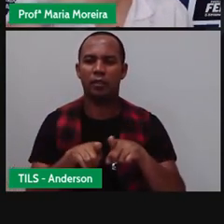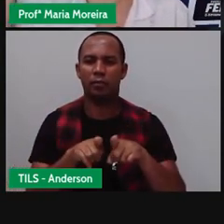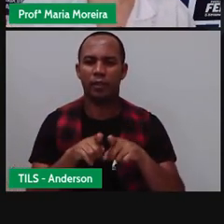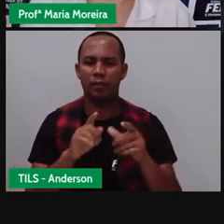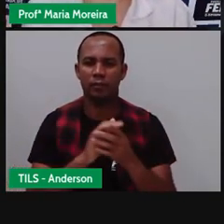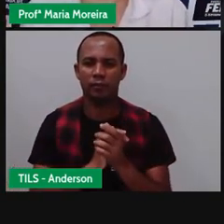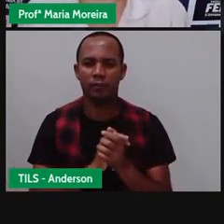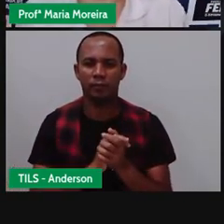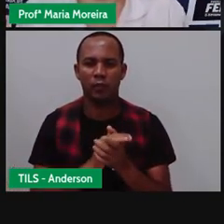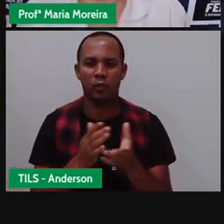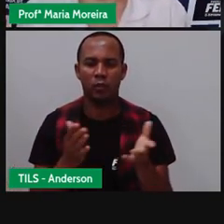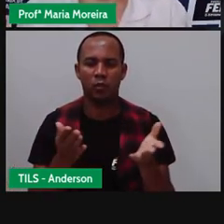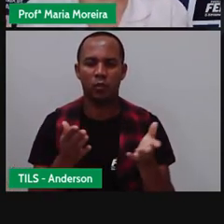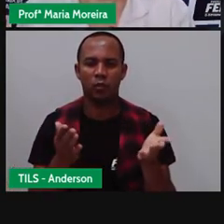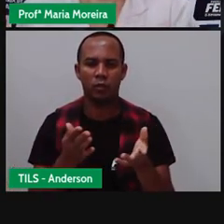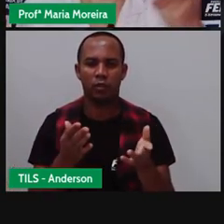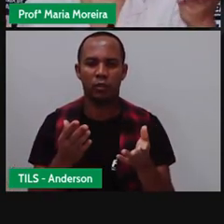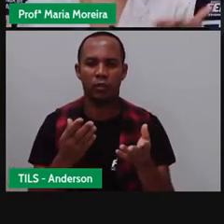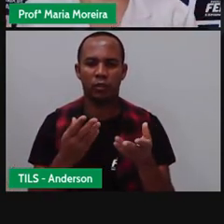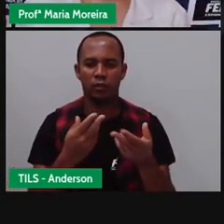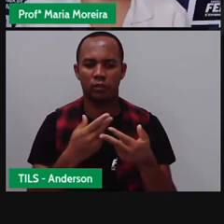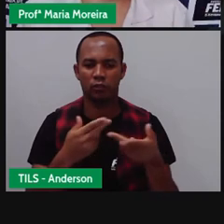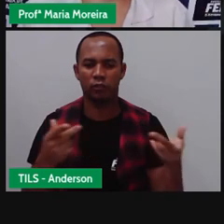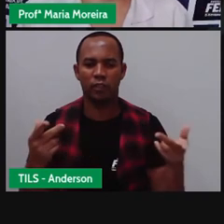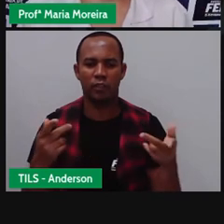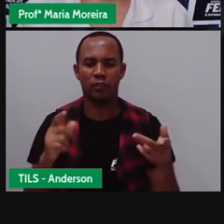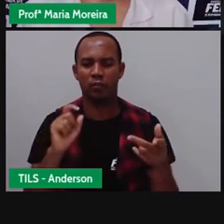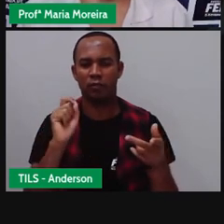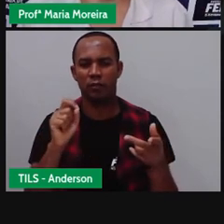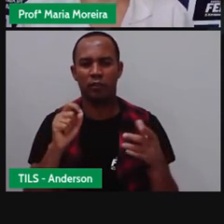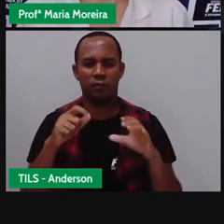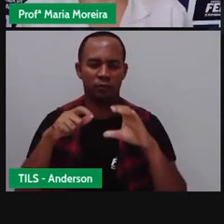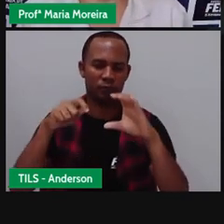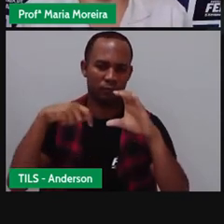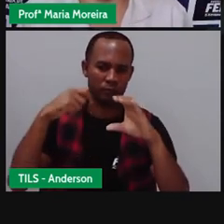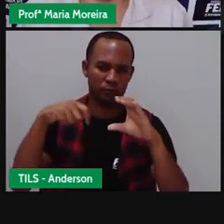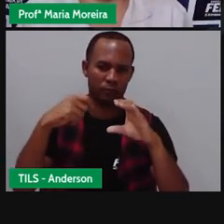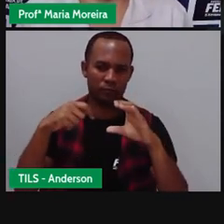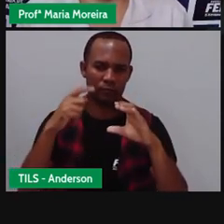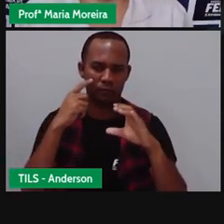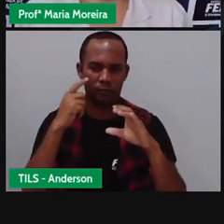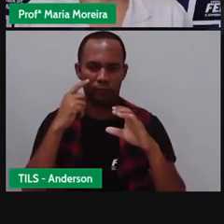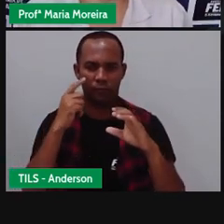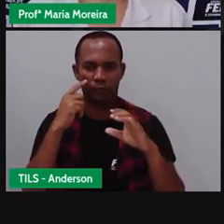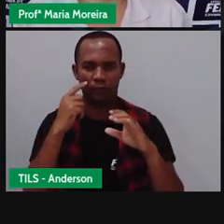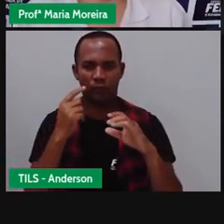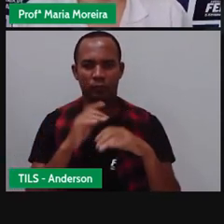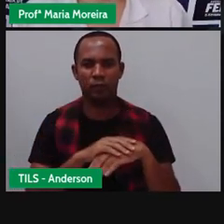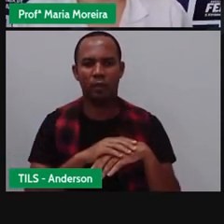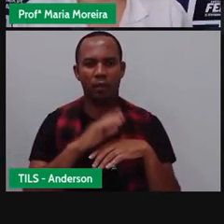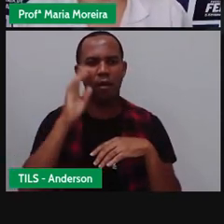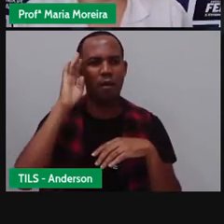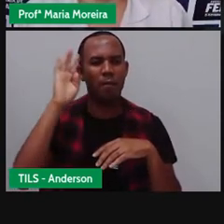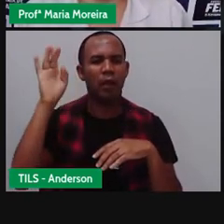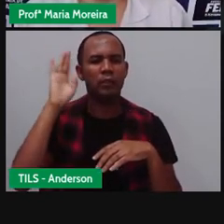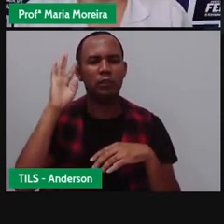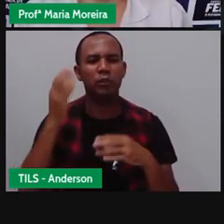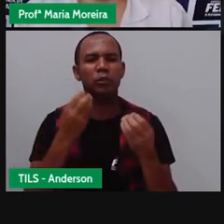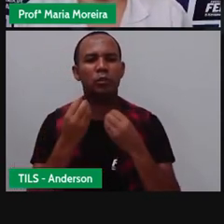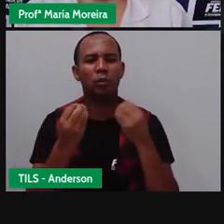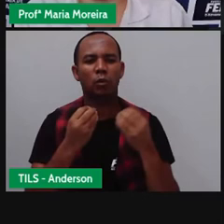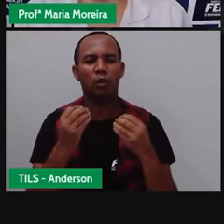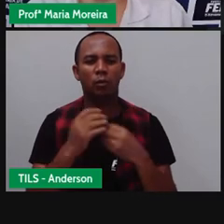Vocês estão aí em vários locais da cidade assistindo a gente através da internet. Imagine só que coisa